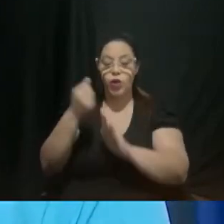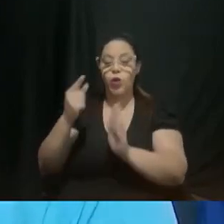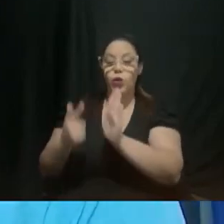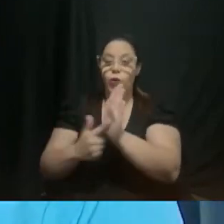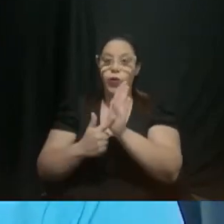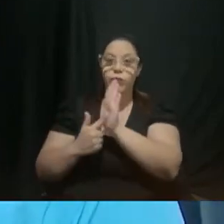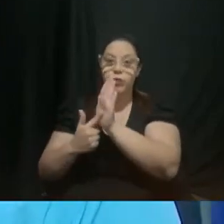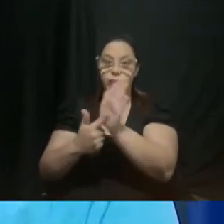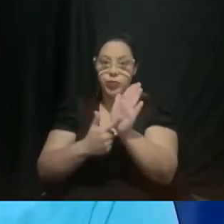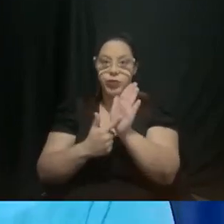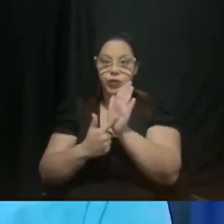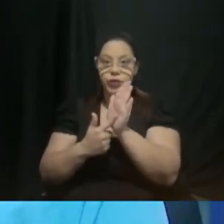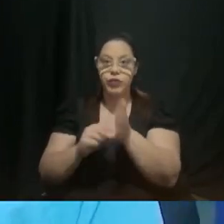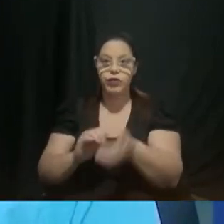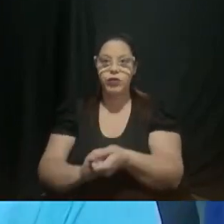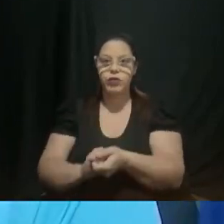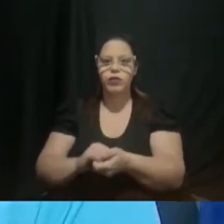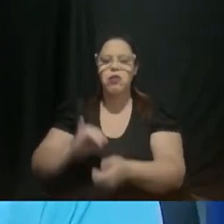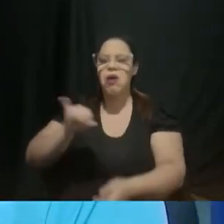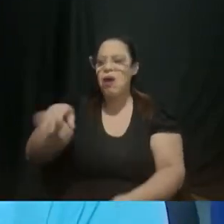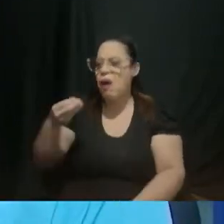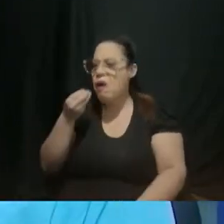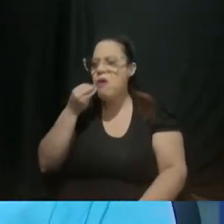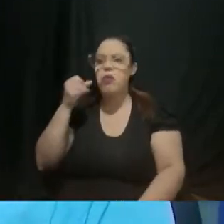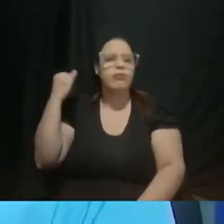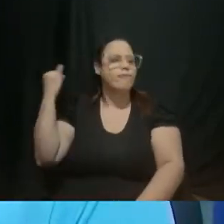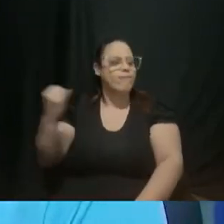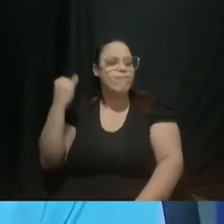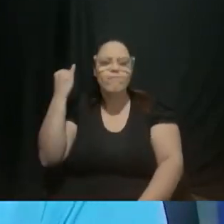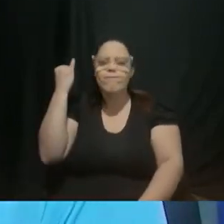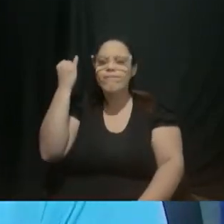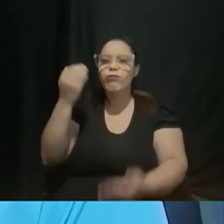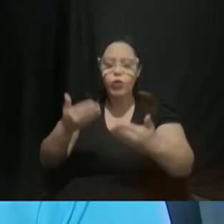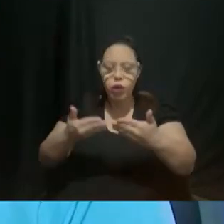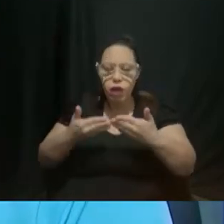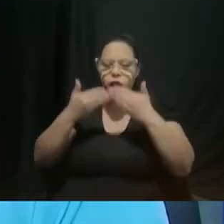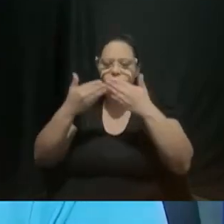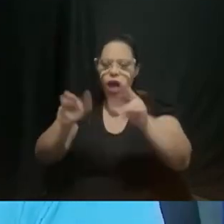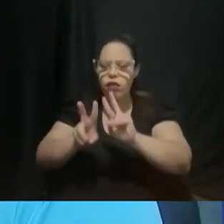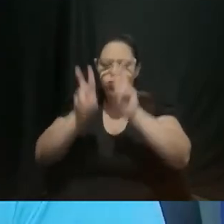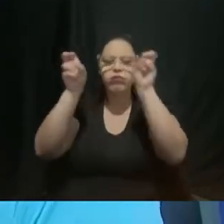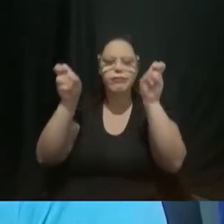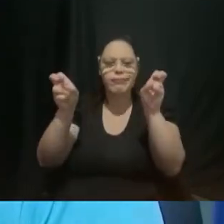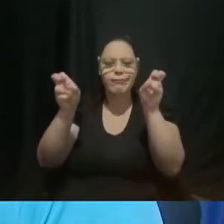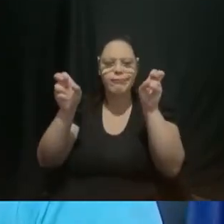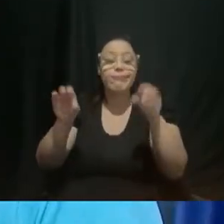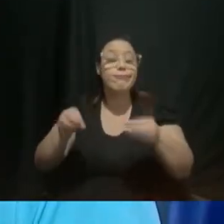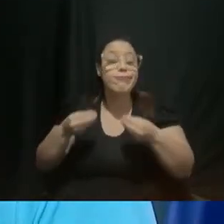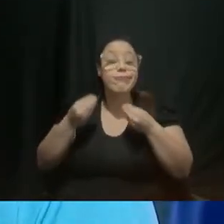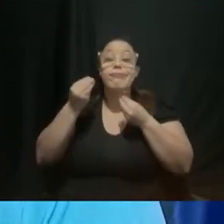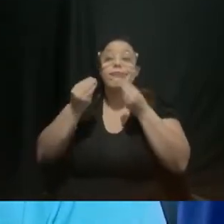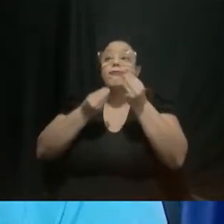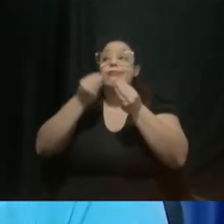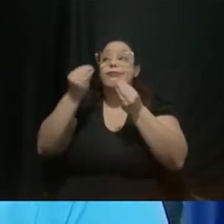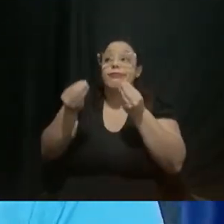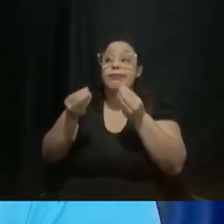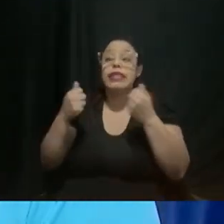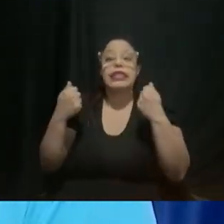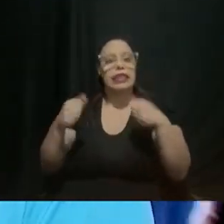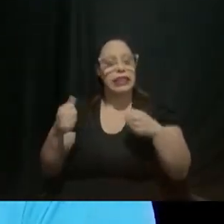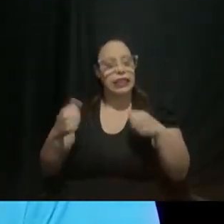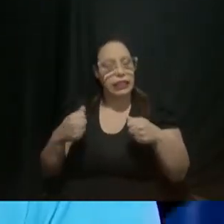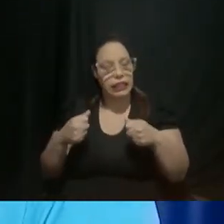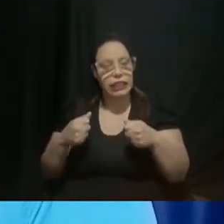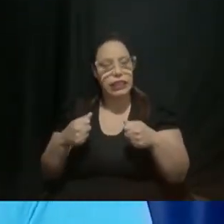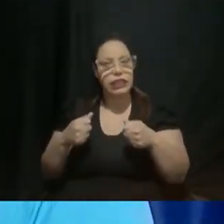oportunidade muito importante para a gente trazer esse tema que é tão relevante e que a gente precisa realmente dar luz a